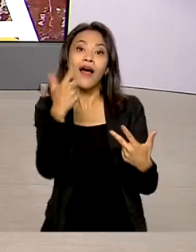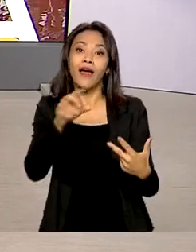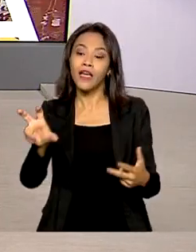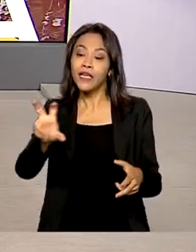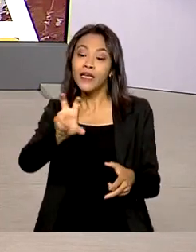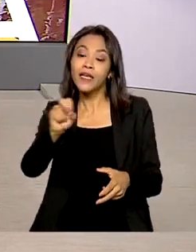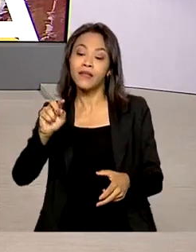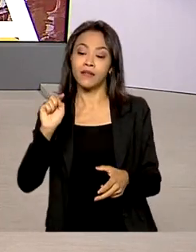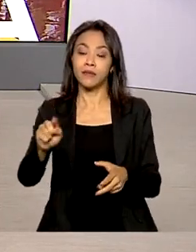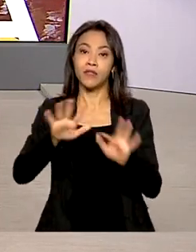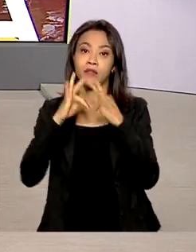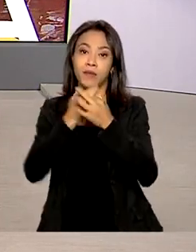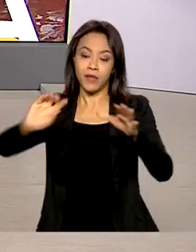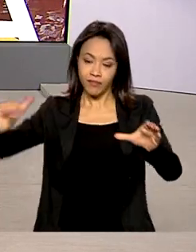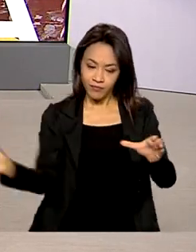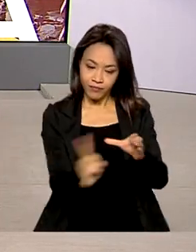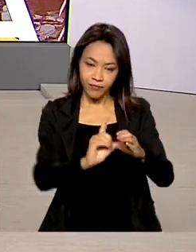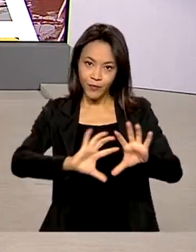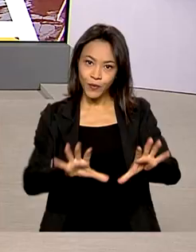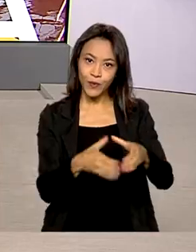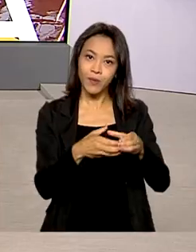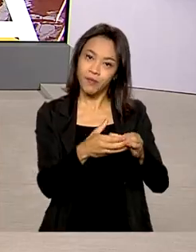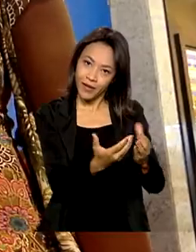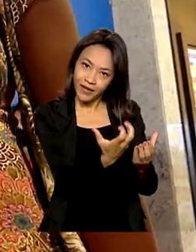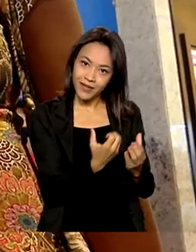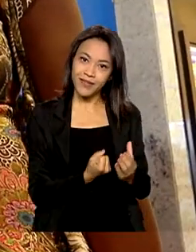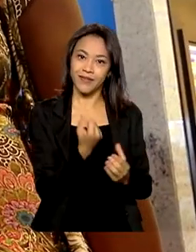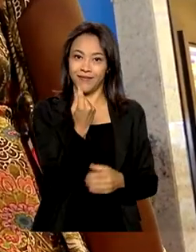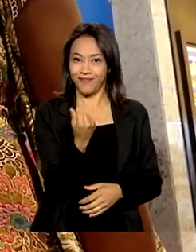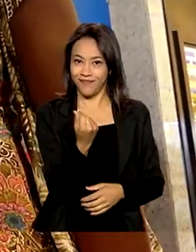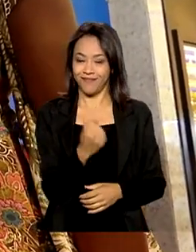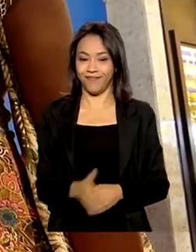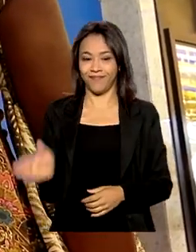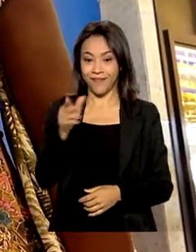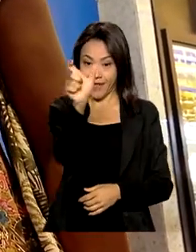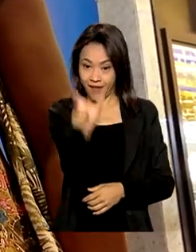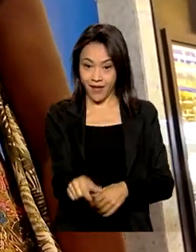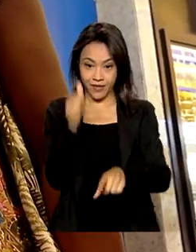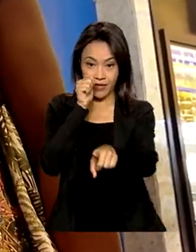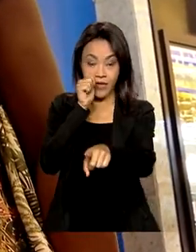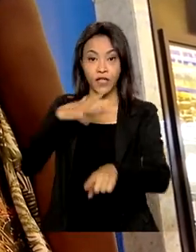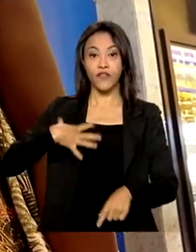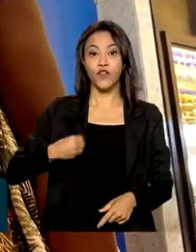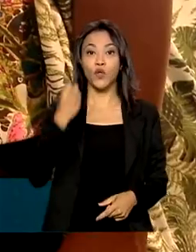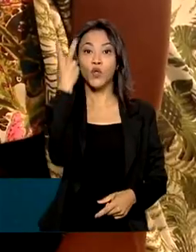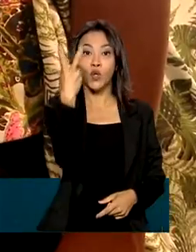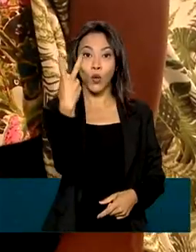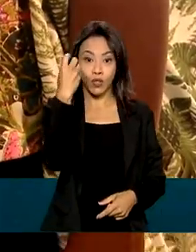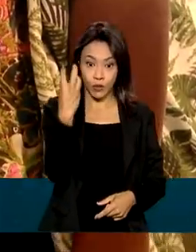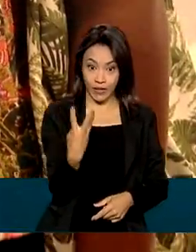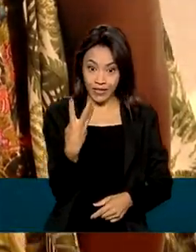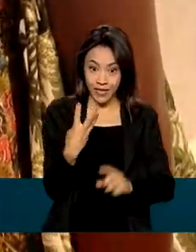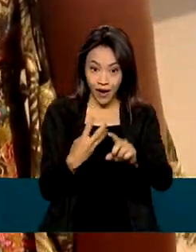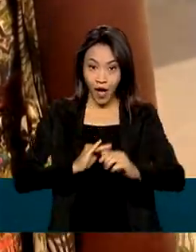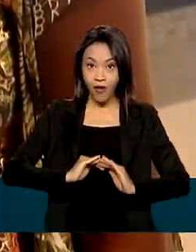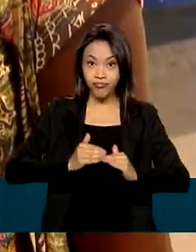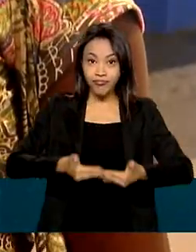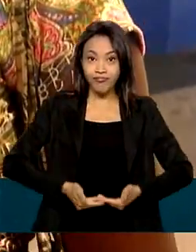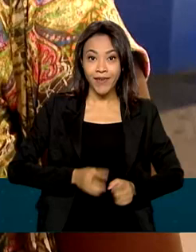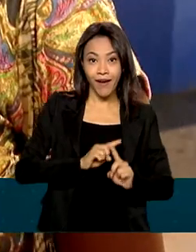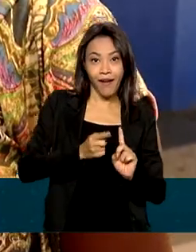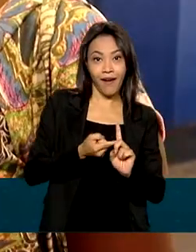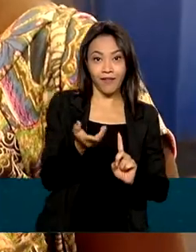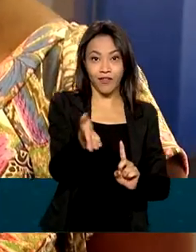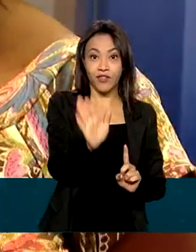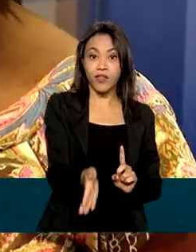famílias entre os beneficiários do programa. Eliane tem dois filhos e um terceiro está a caminho. O